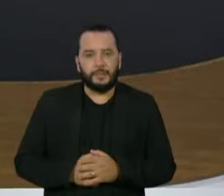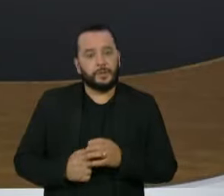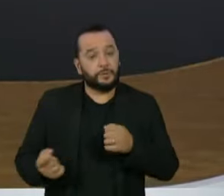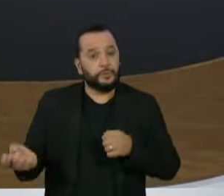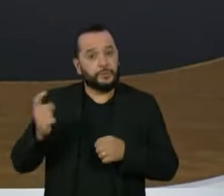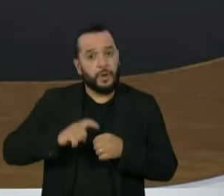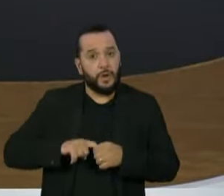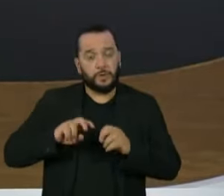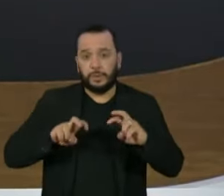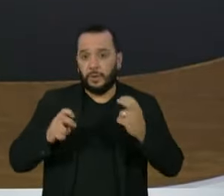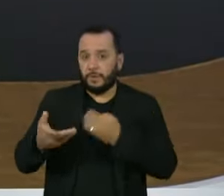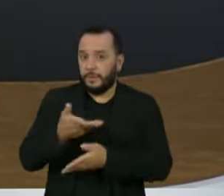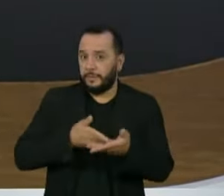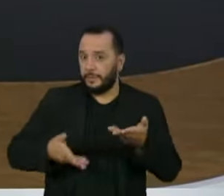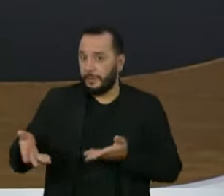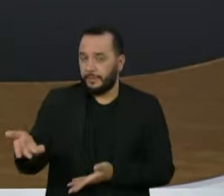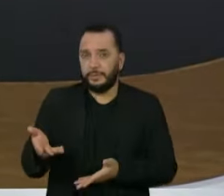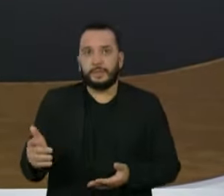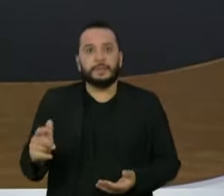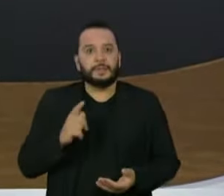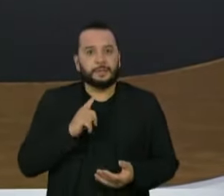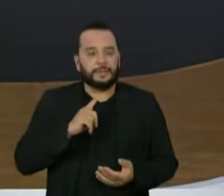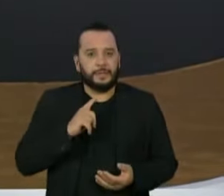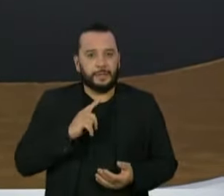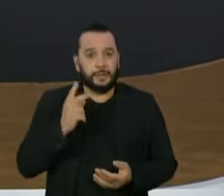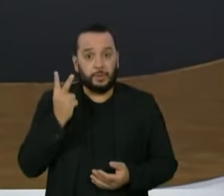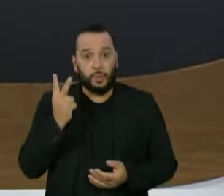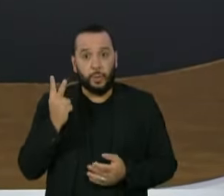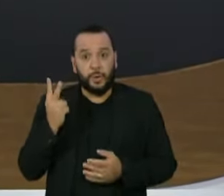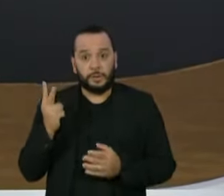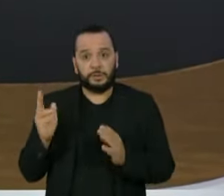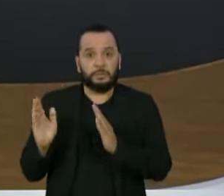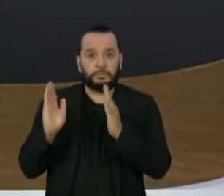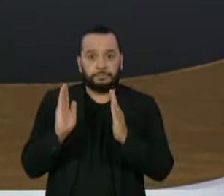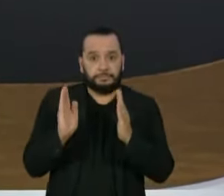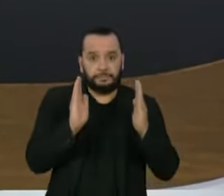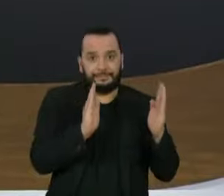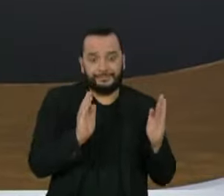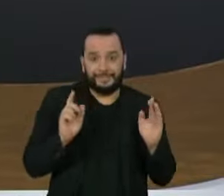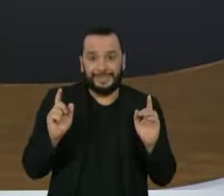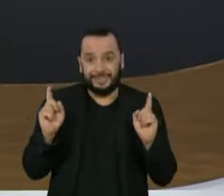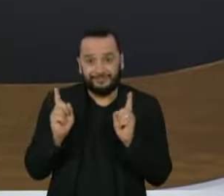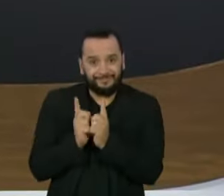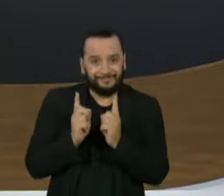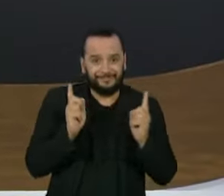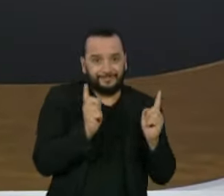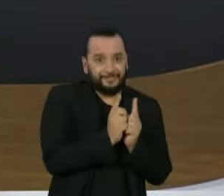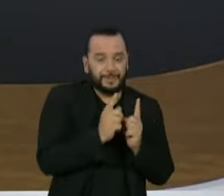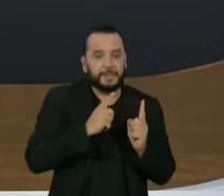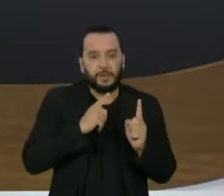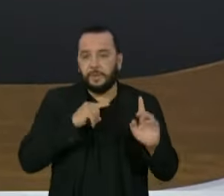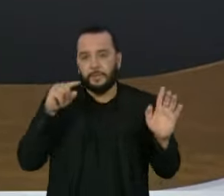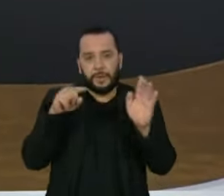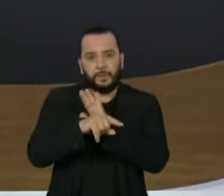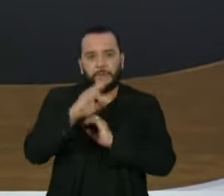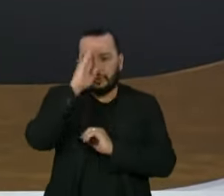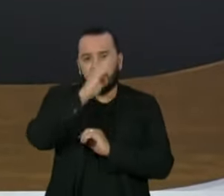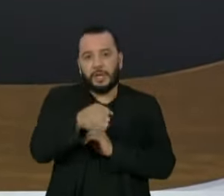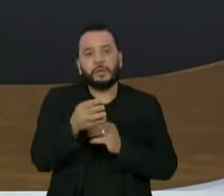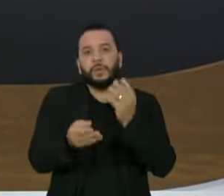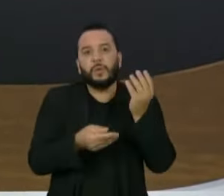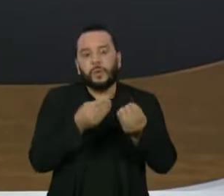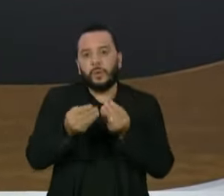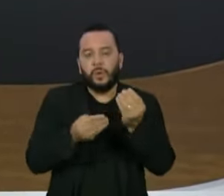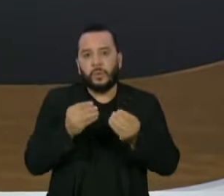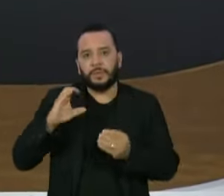Estamos de volta com o Roda Viva. gente tem esses dois blocos que são um pouco mais curtos, então, vou fazer perguntas mais específicas sobre essa fase da conclusão.